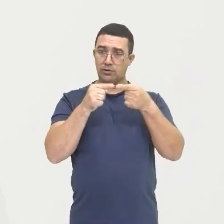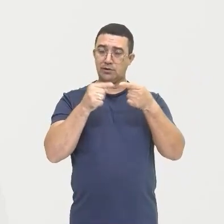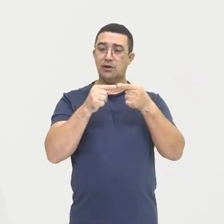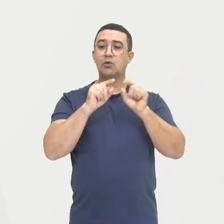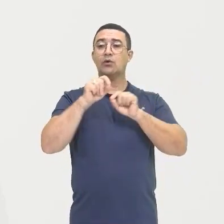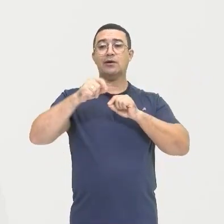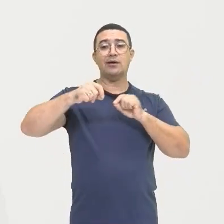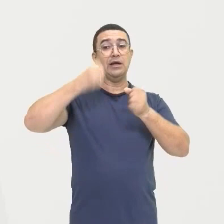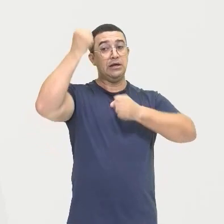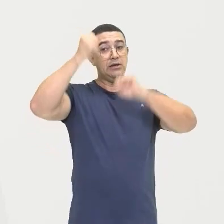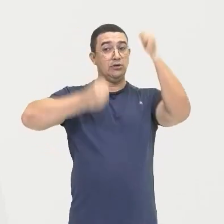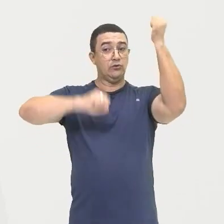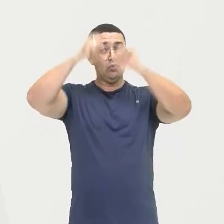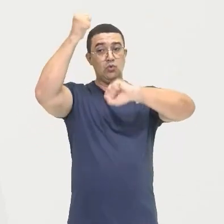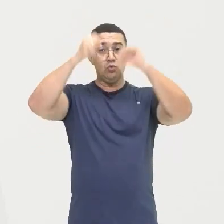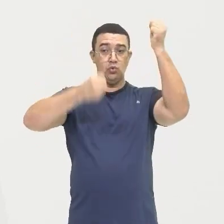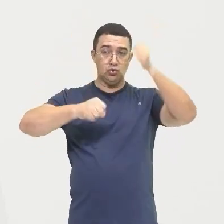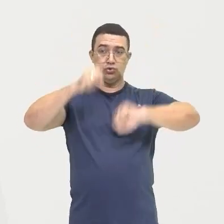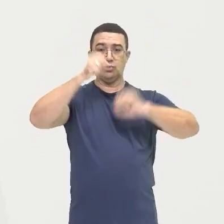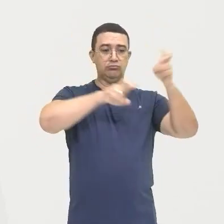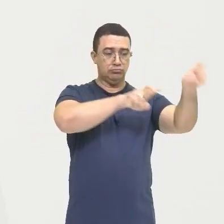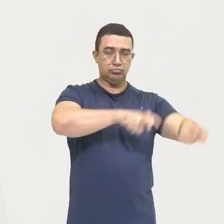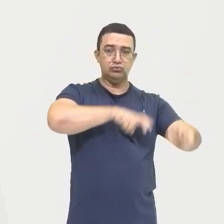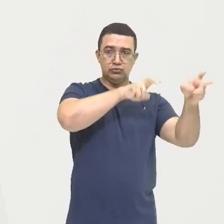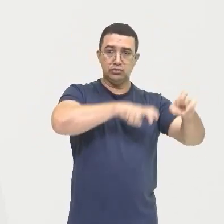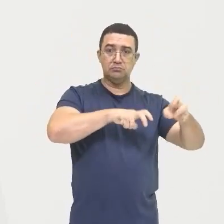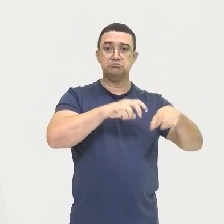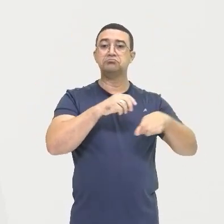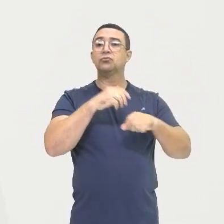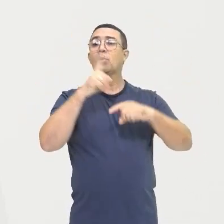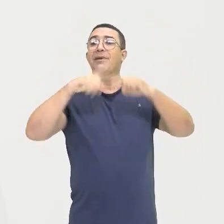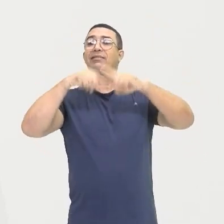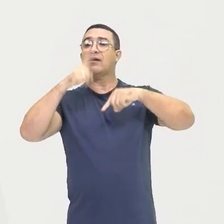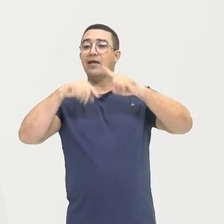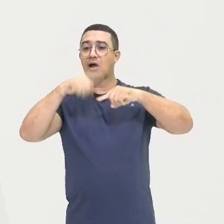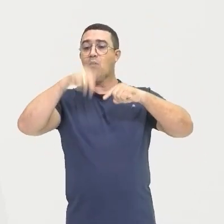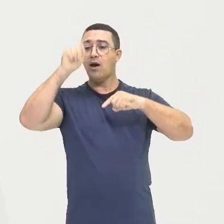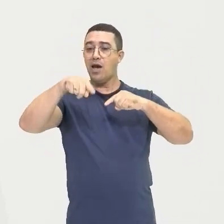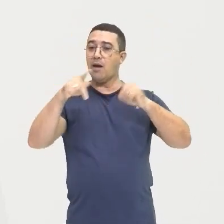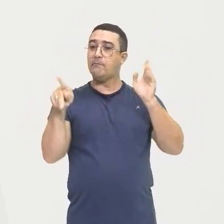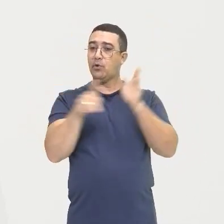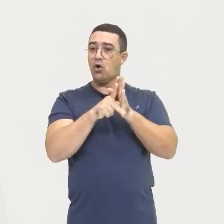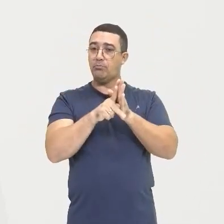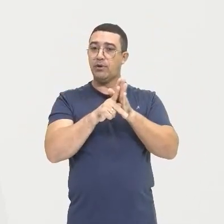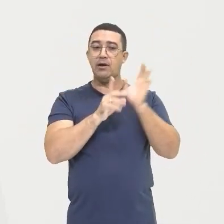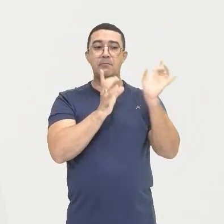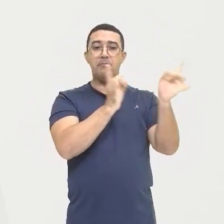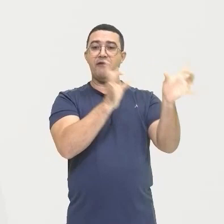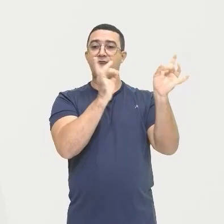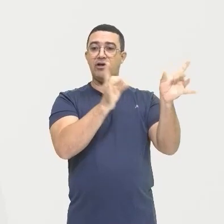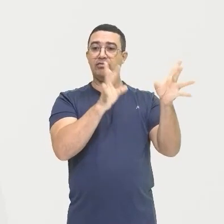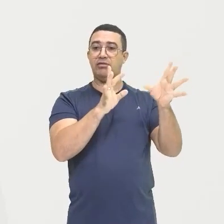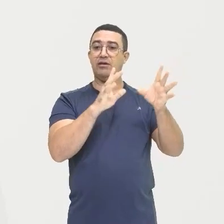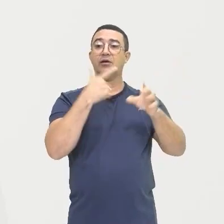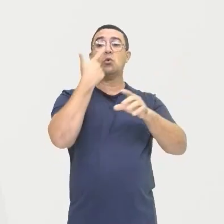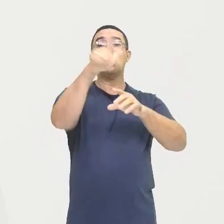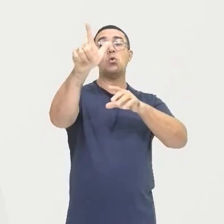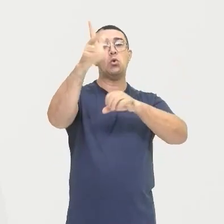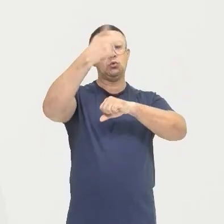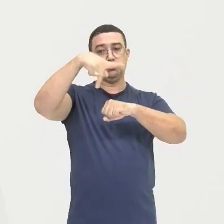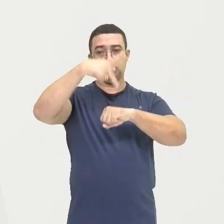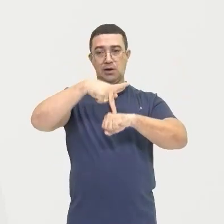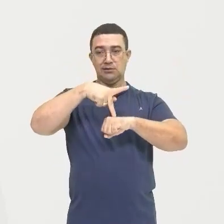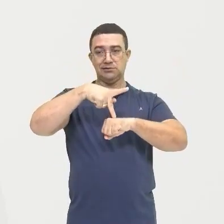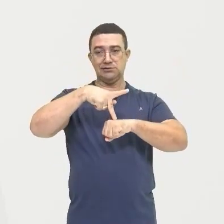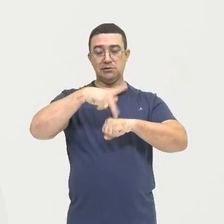agroindústrias E seus produtos Geralmente Eles vão ser destinados Como a gente viu Lá anteriormente Pra exportação Ou seja